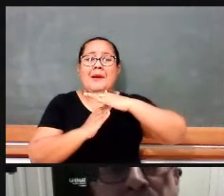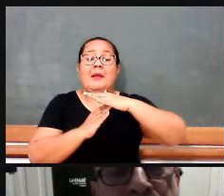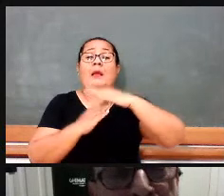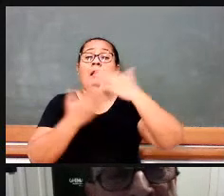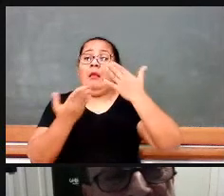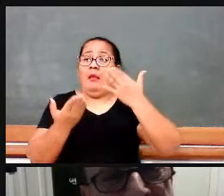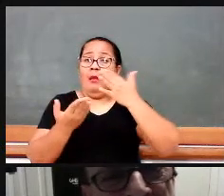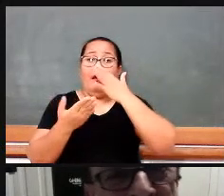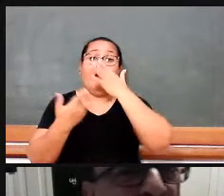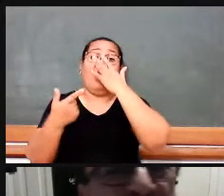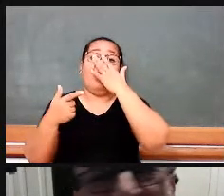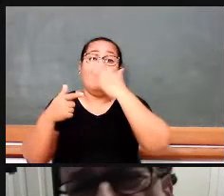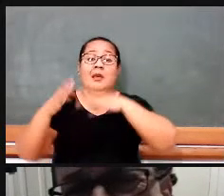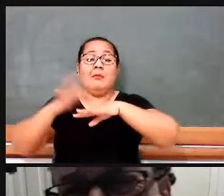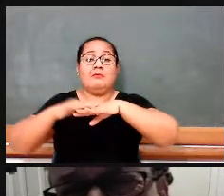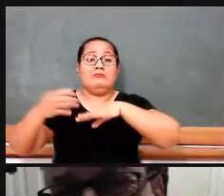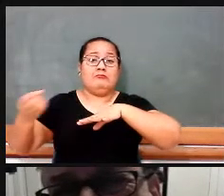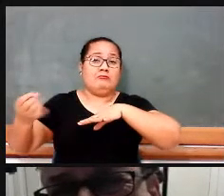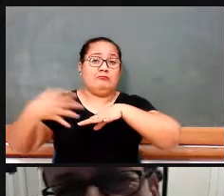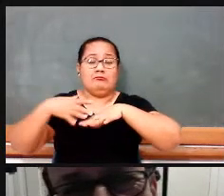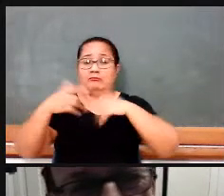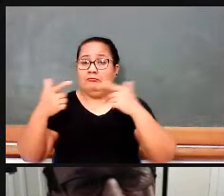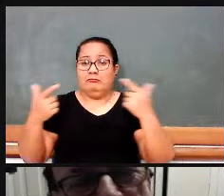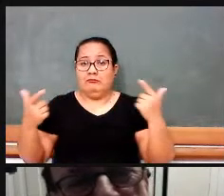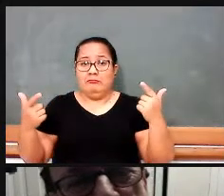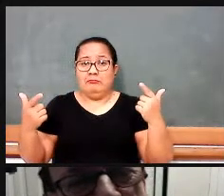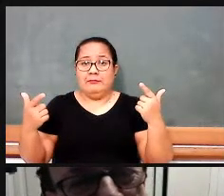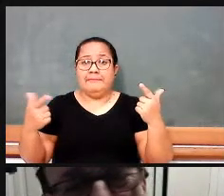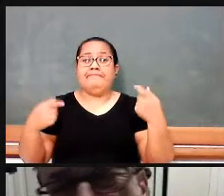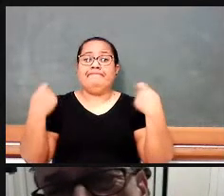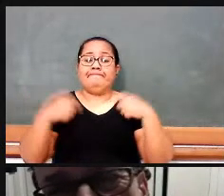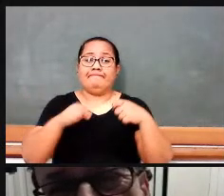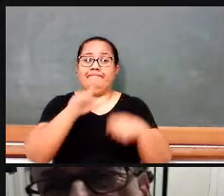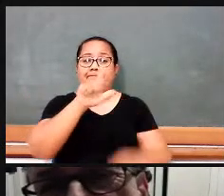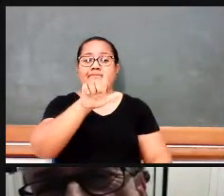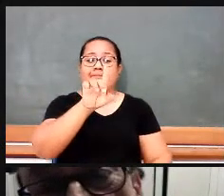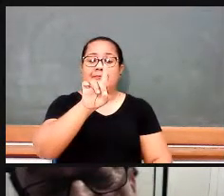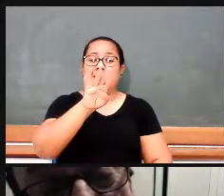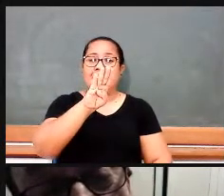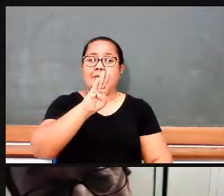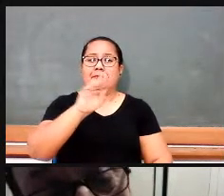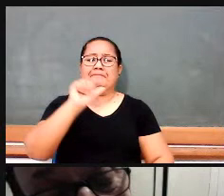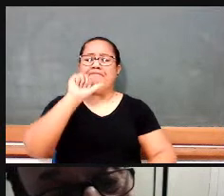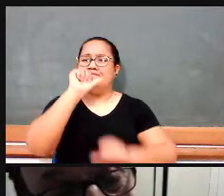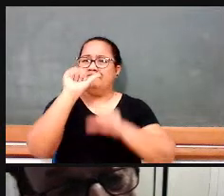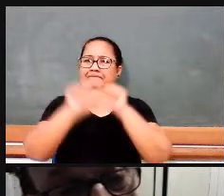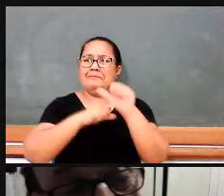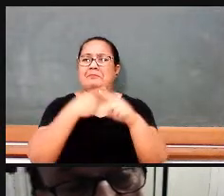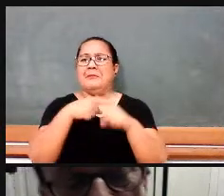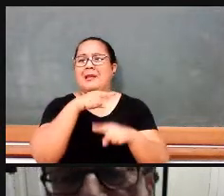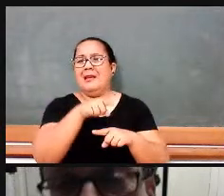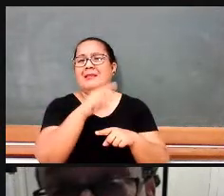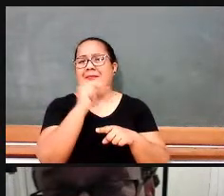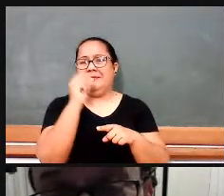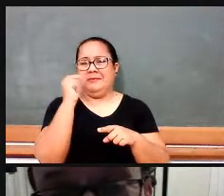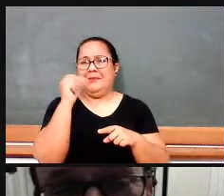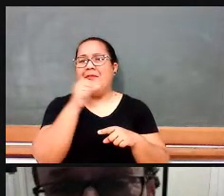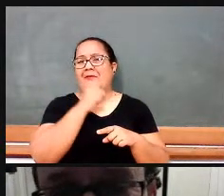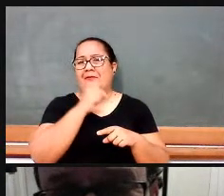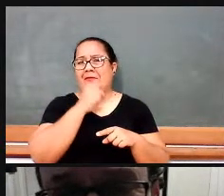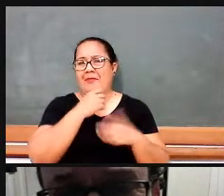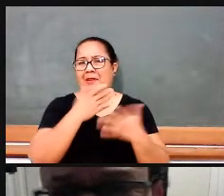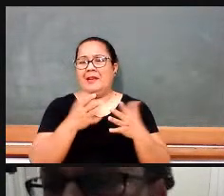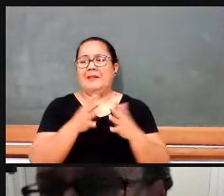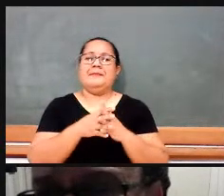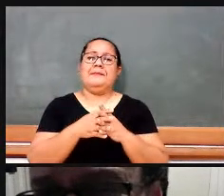moderna. E ela não tem nada a ver com isso. Ela aparece como uma forma antiga, anterior. Então, o